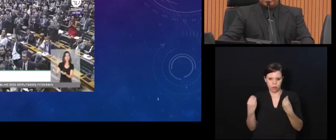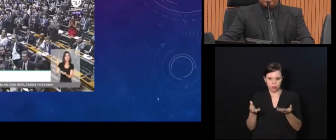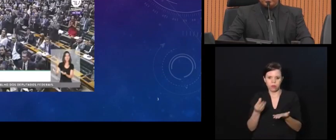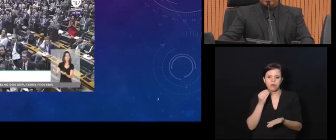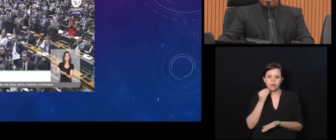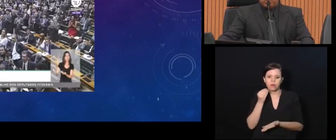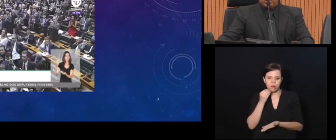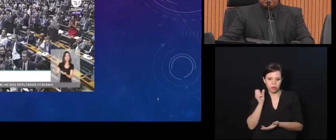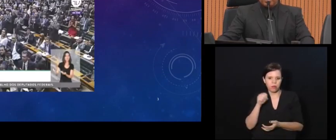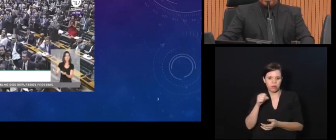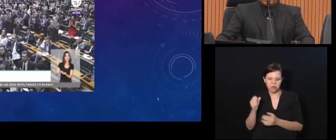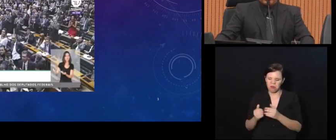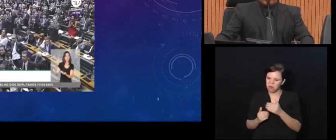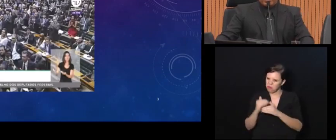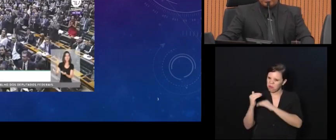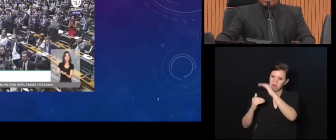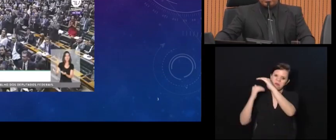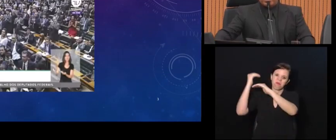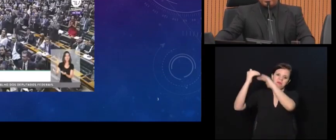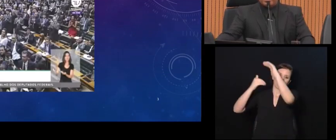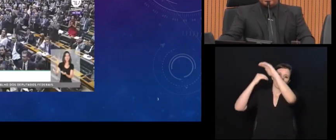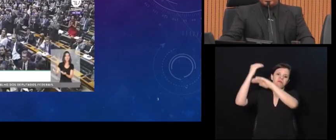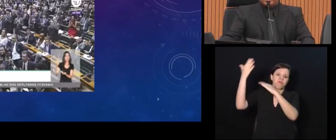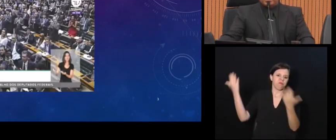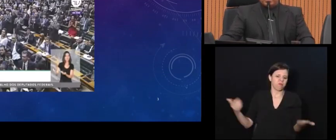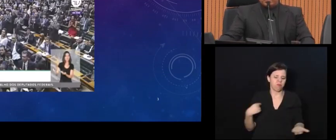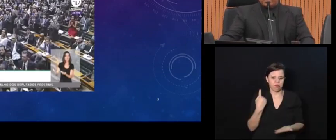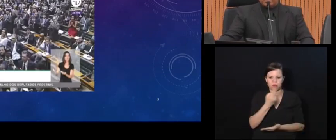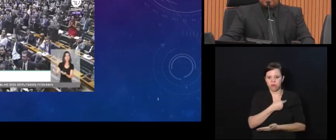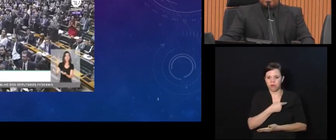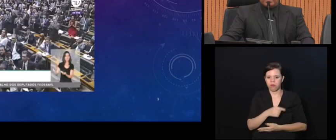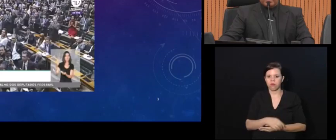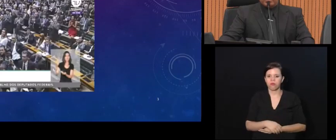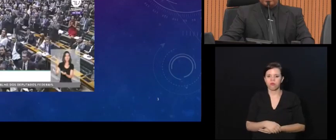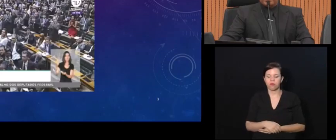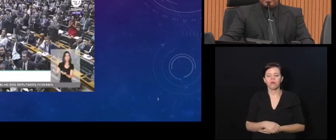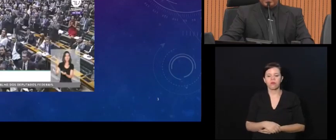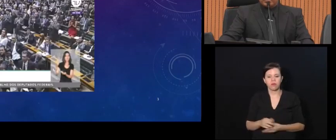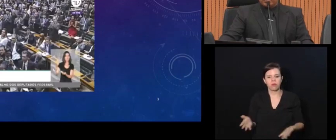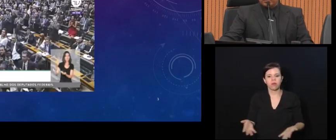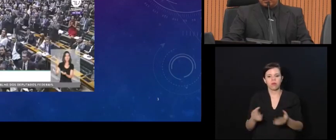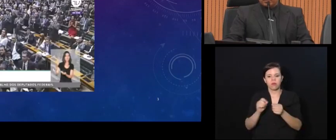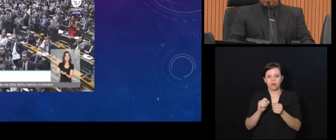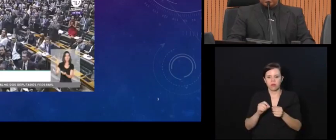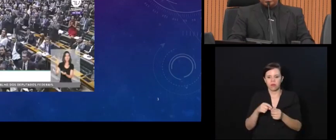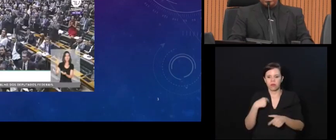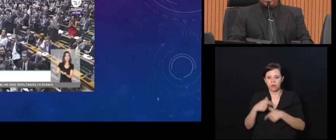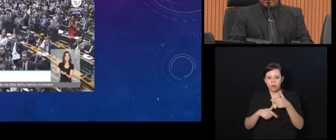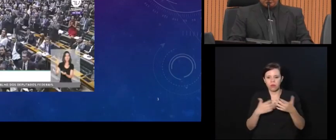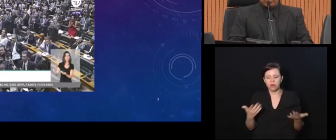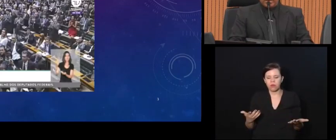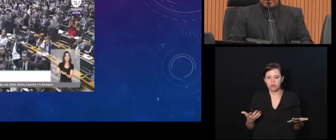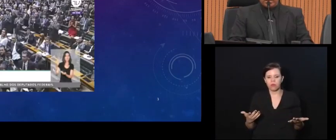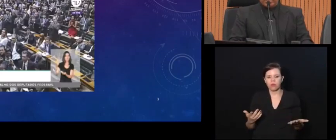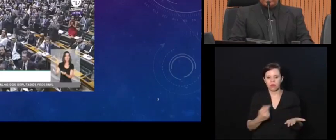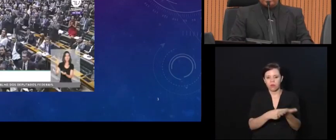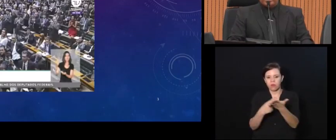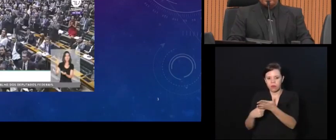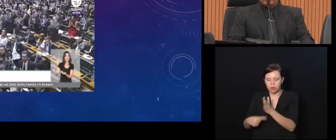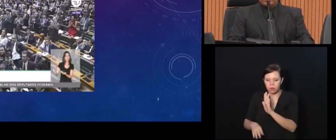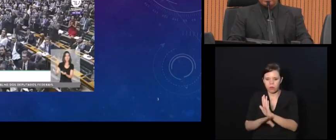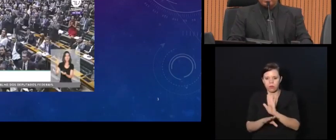chega muito longe. É só a gente fazer a nossa parte e ajudar